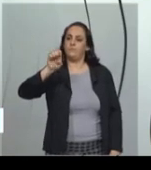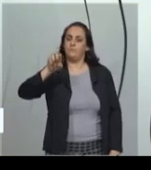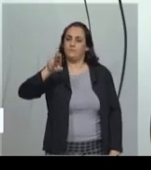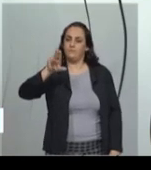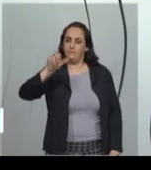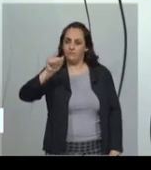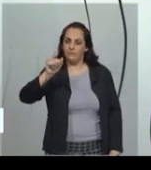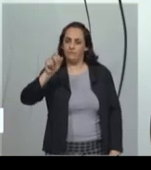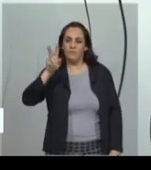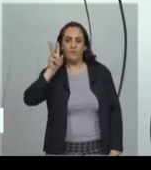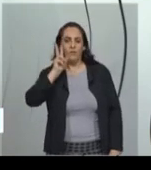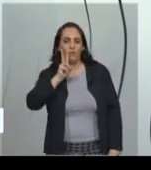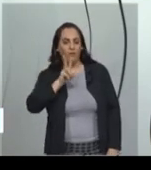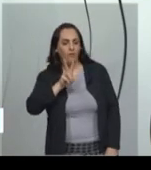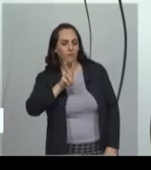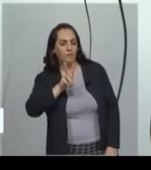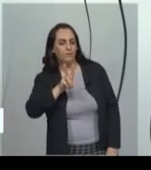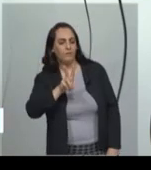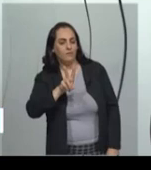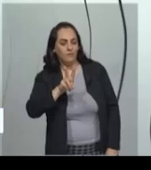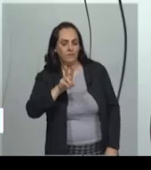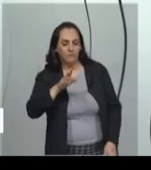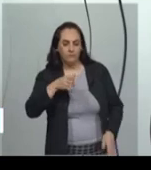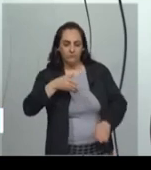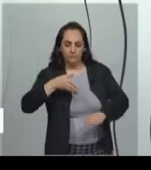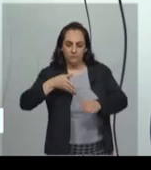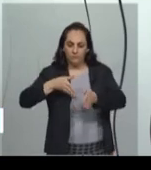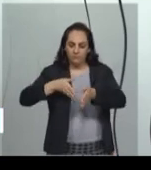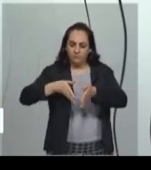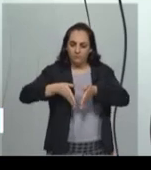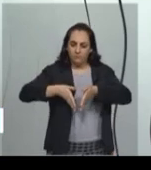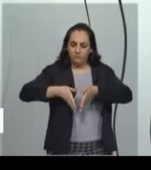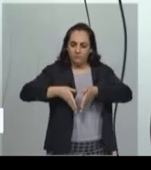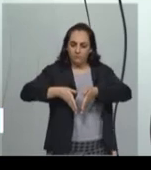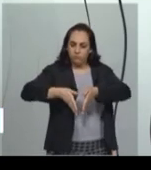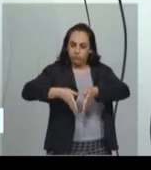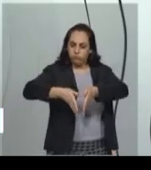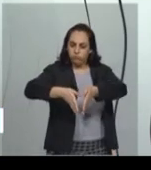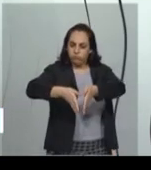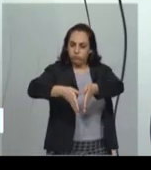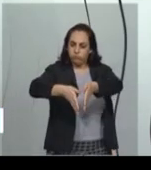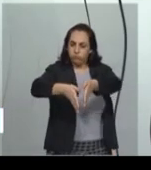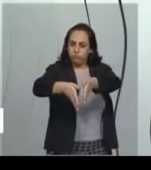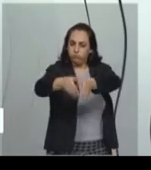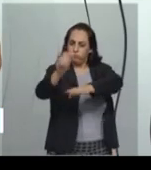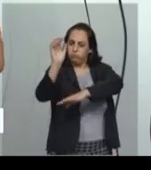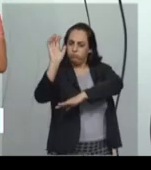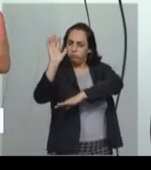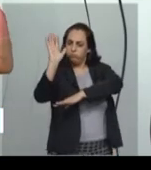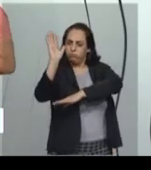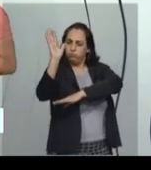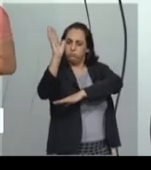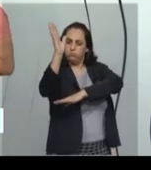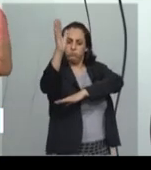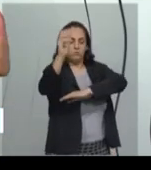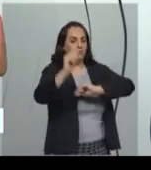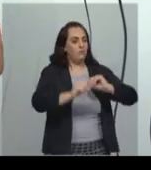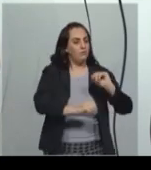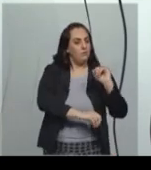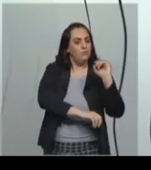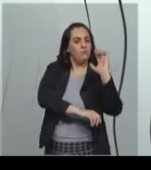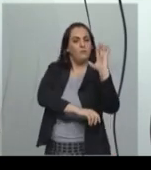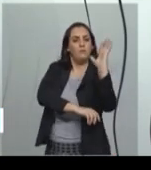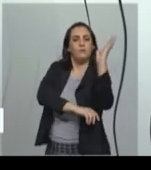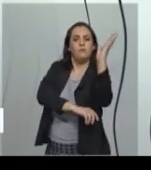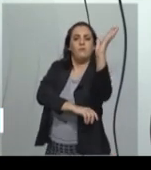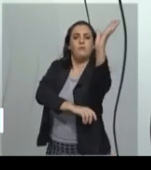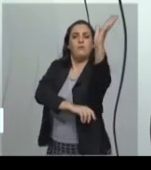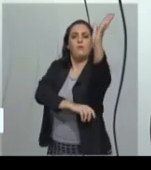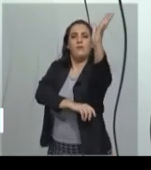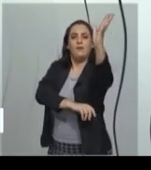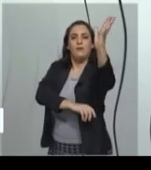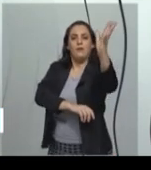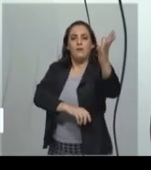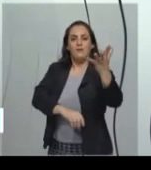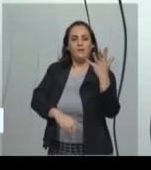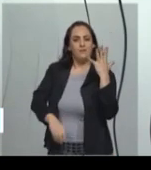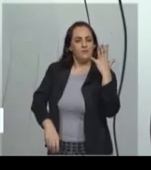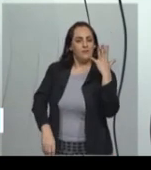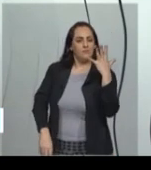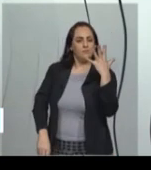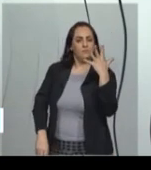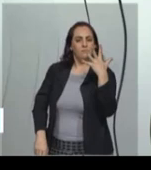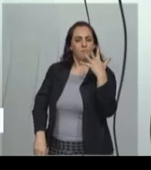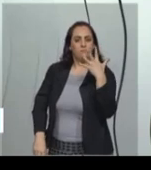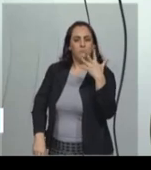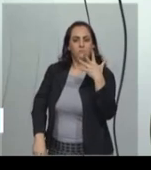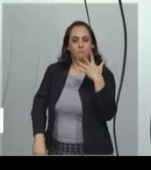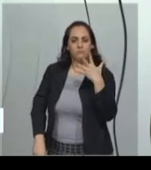gosto desse local, é uma avenida arborizada, como a gente pode ver, a gente vê também aqui um